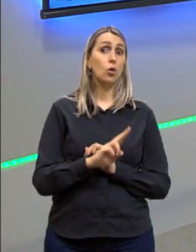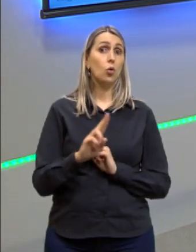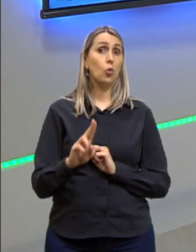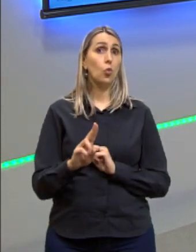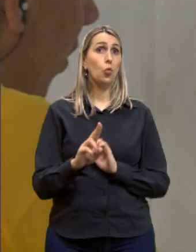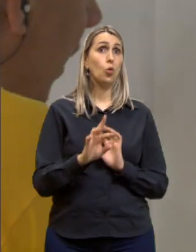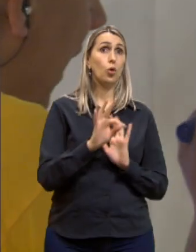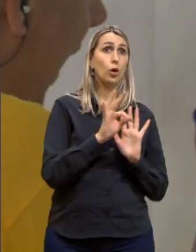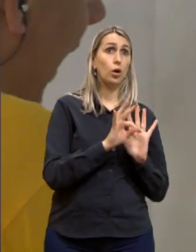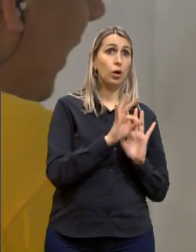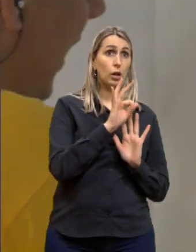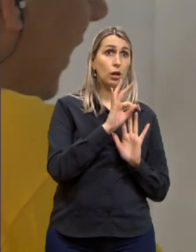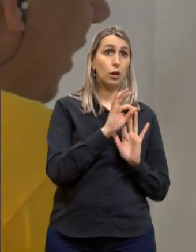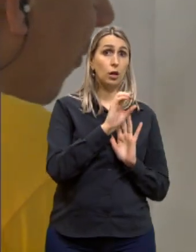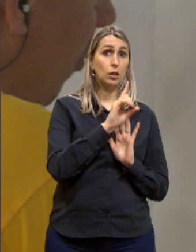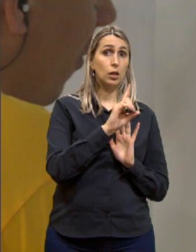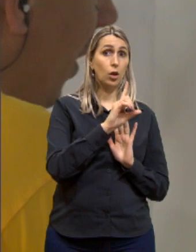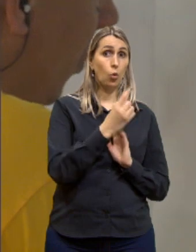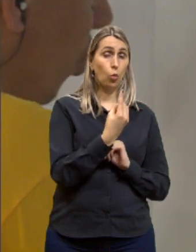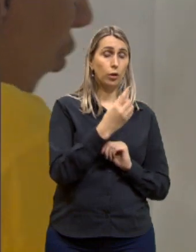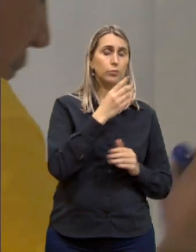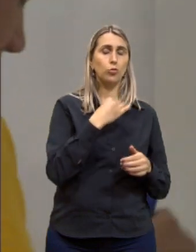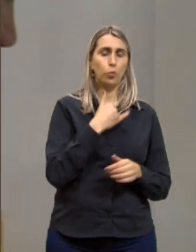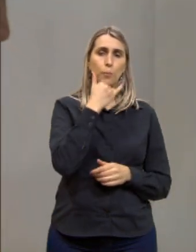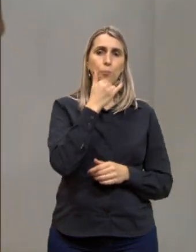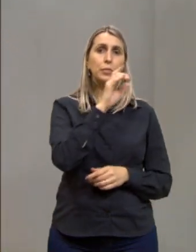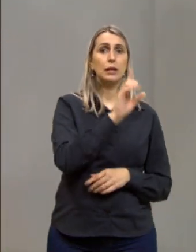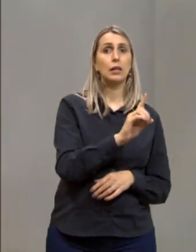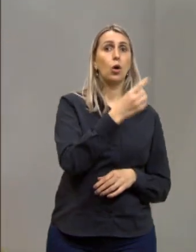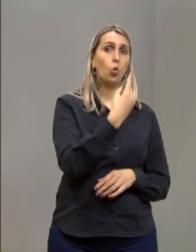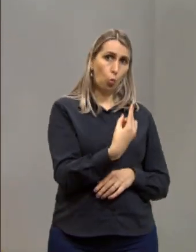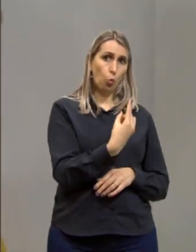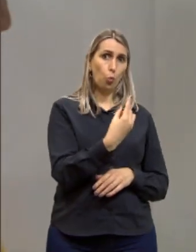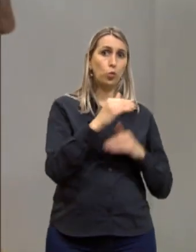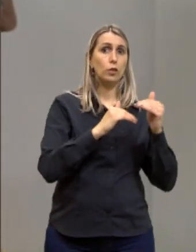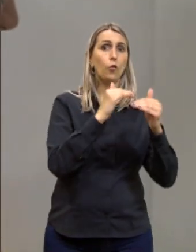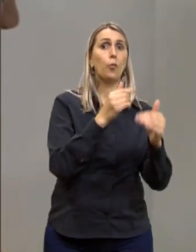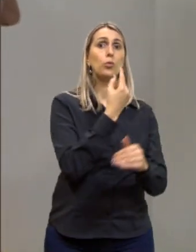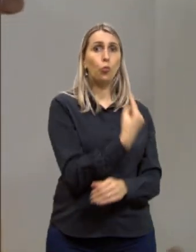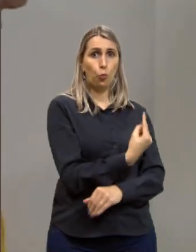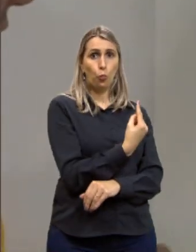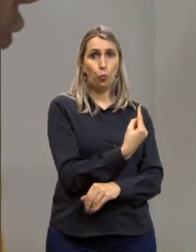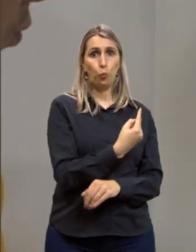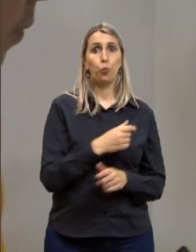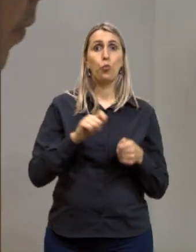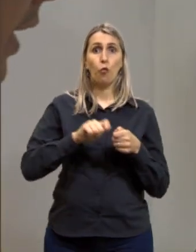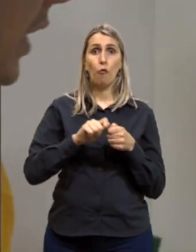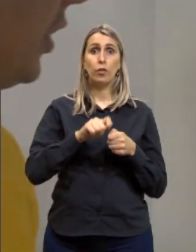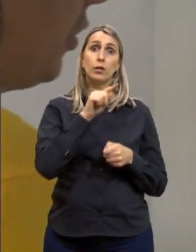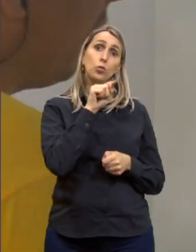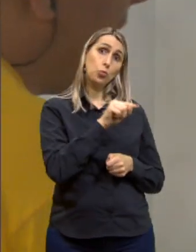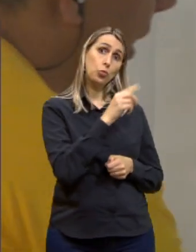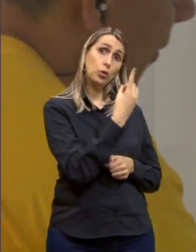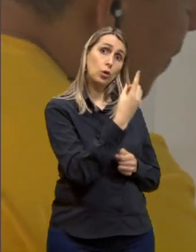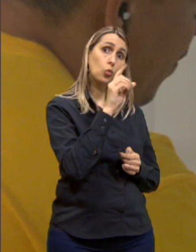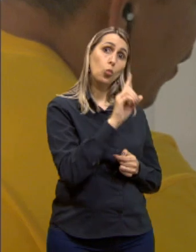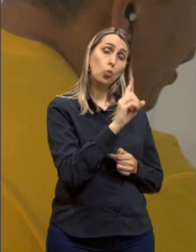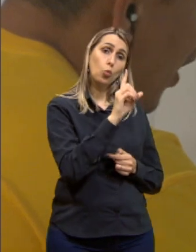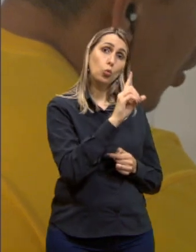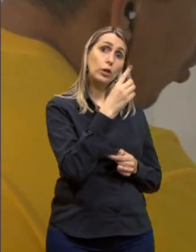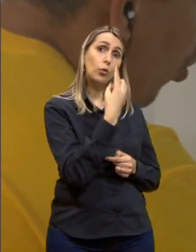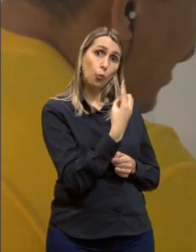D1, que é desenvolvimento 1. O que que a gente vai fazer no D1? A gente vai